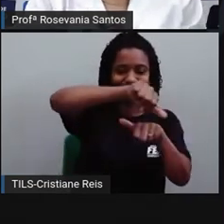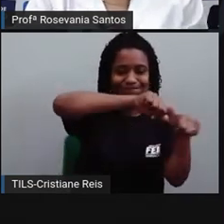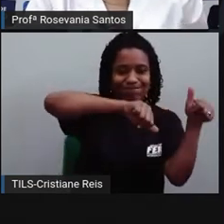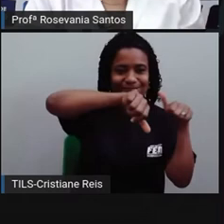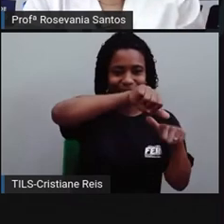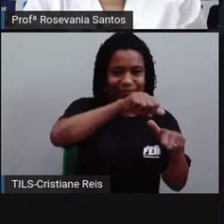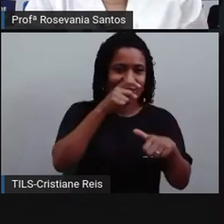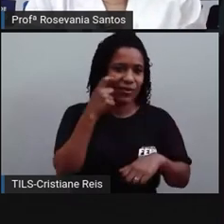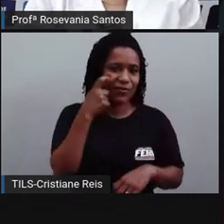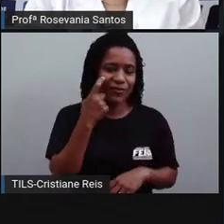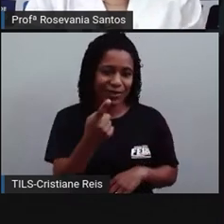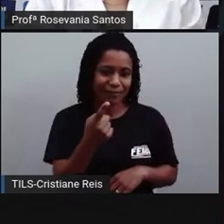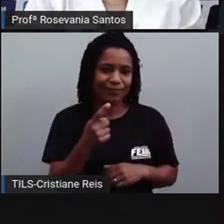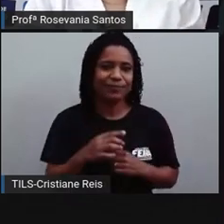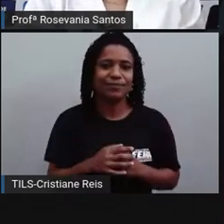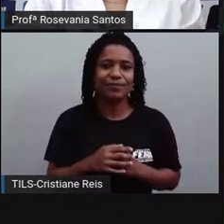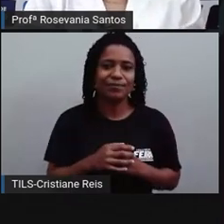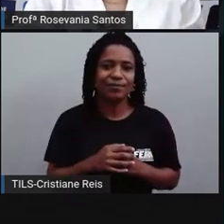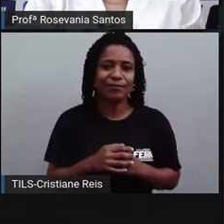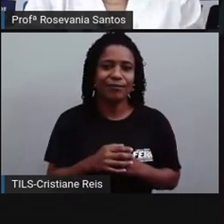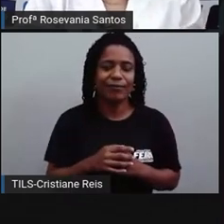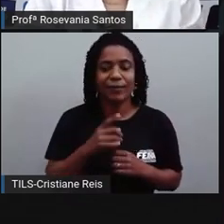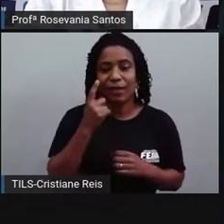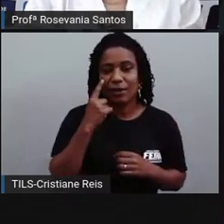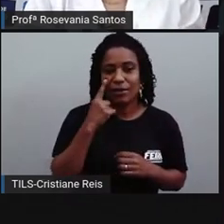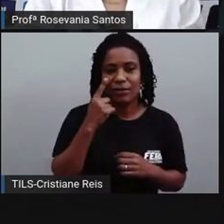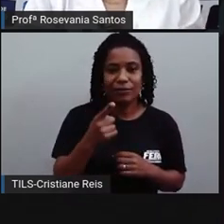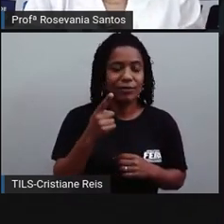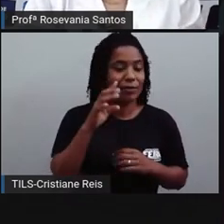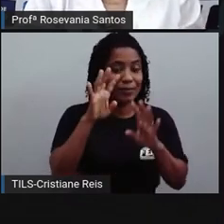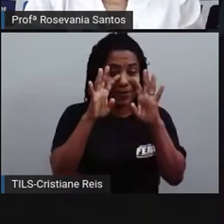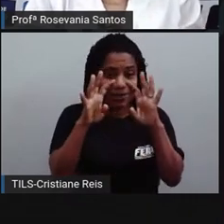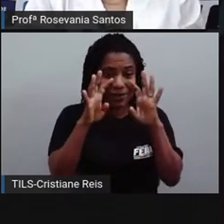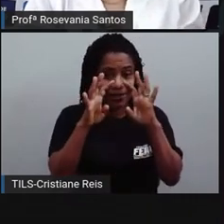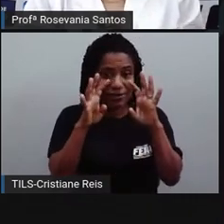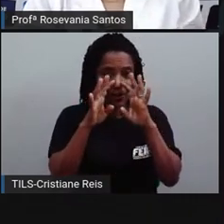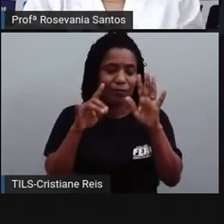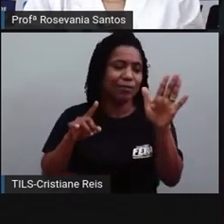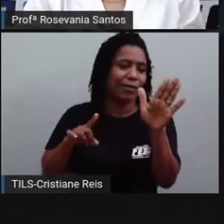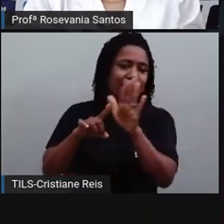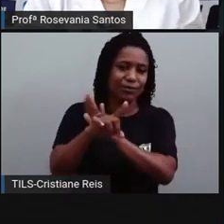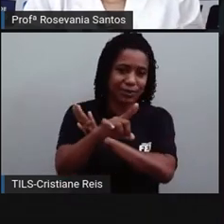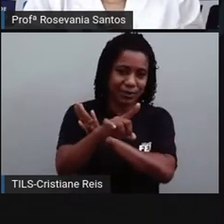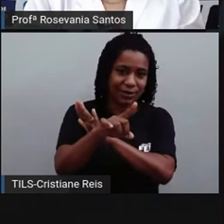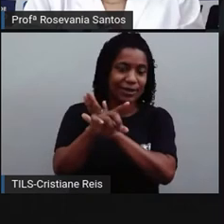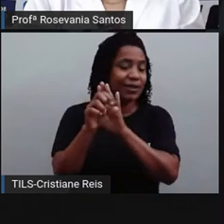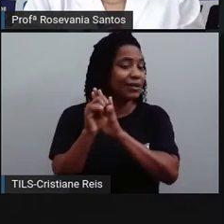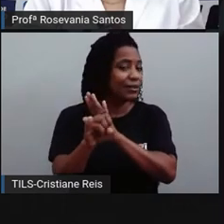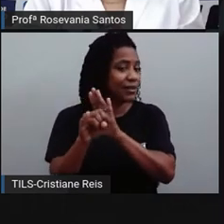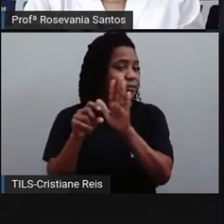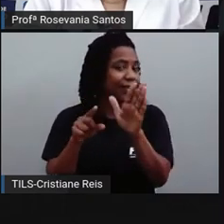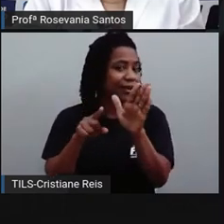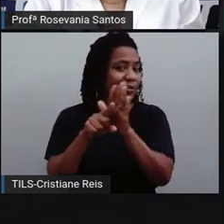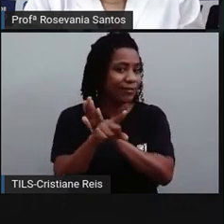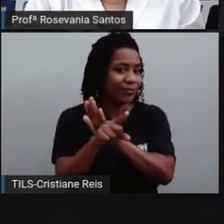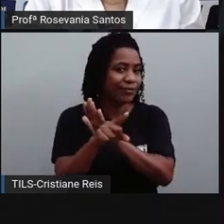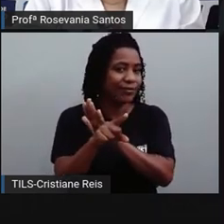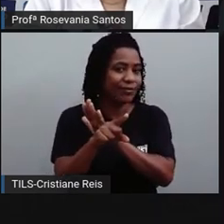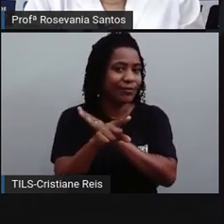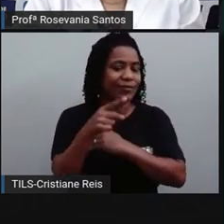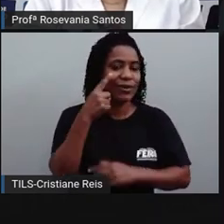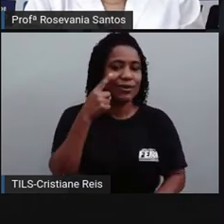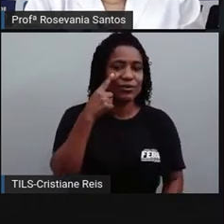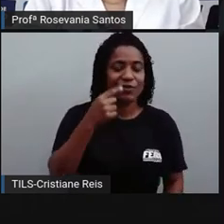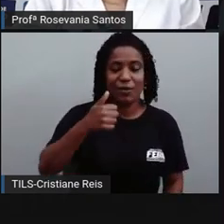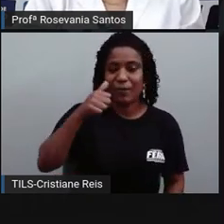Olha a continha de 1 em 1, a gente já vai lá. Eu só preciso prestar atenção na pergunta. Se a pergunta estiver lá